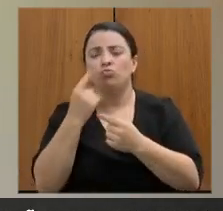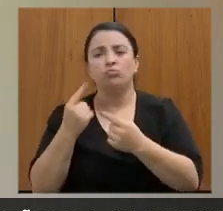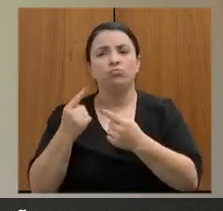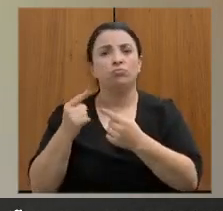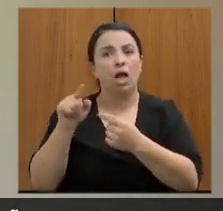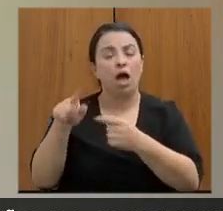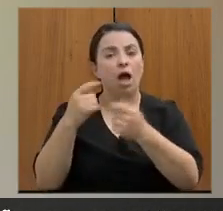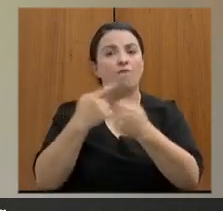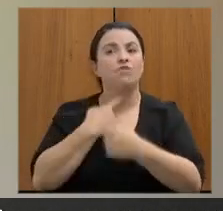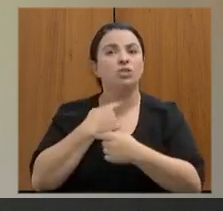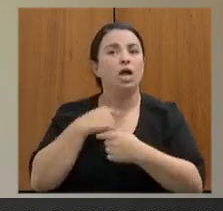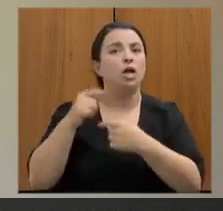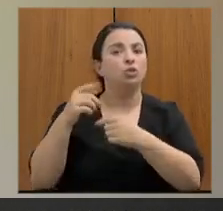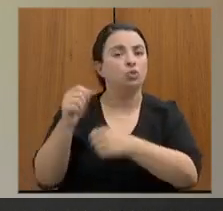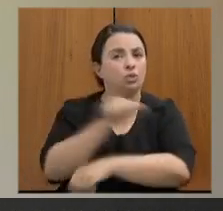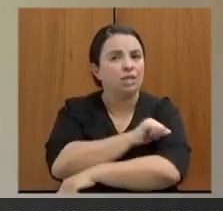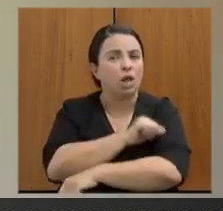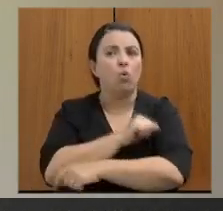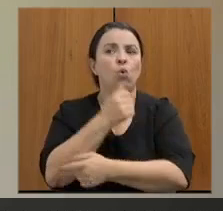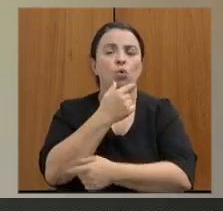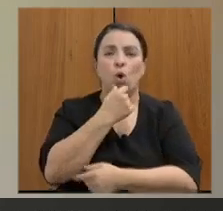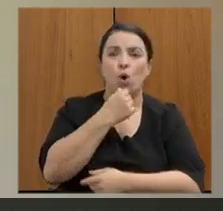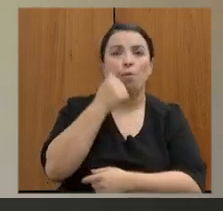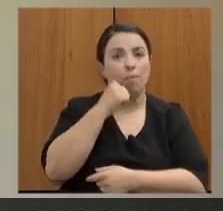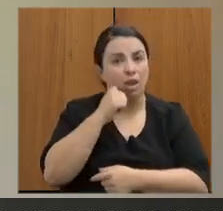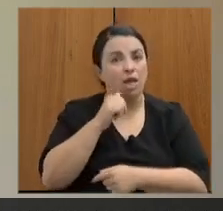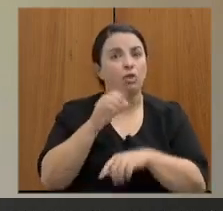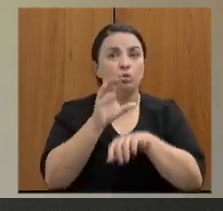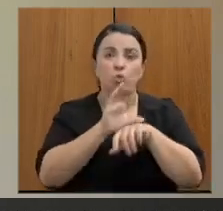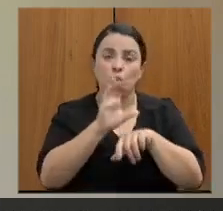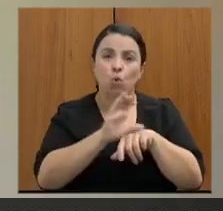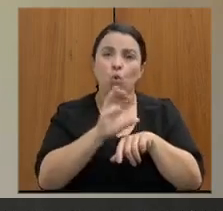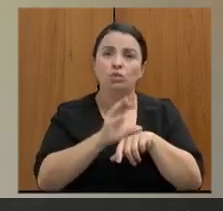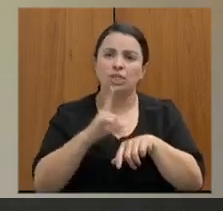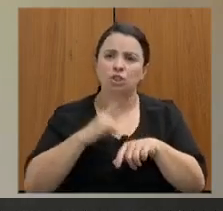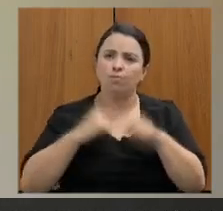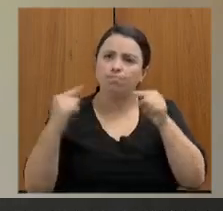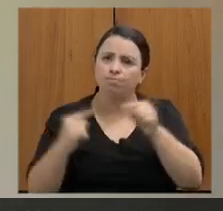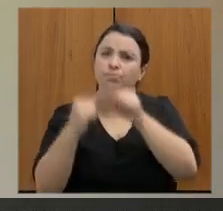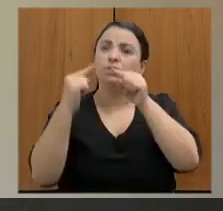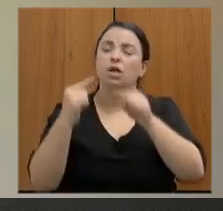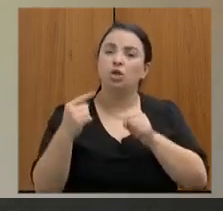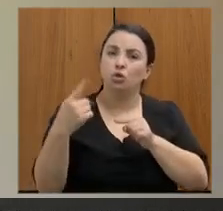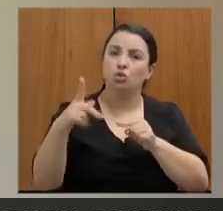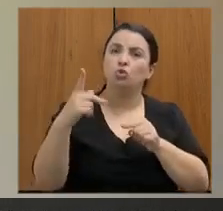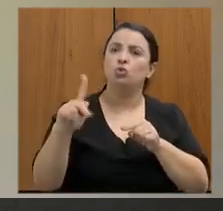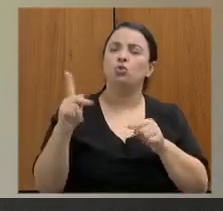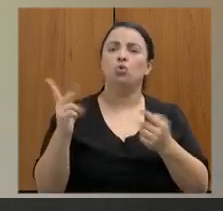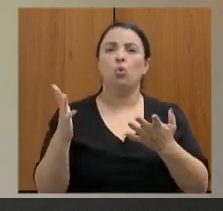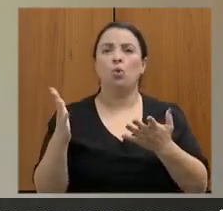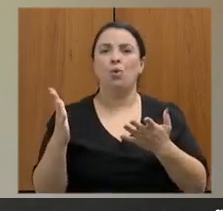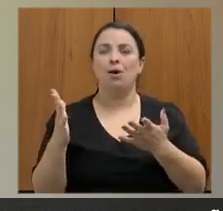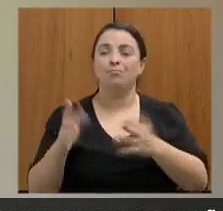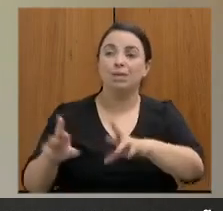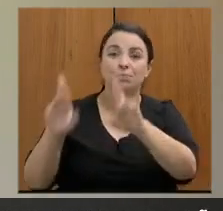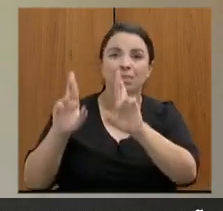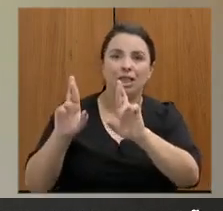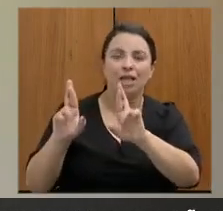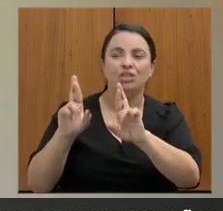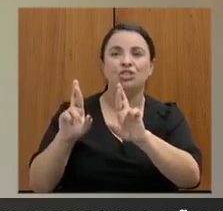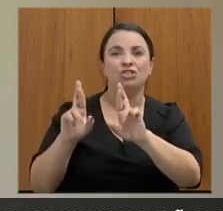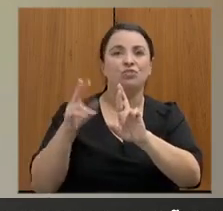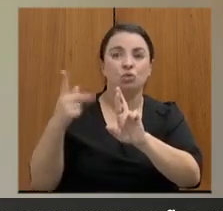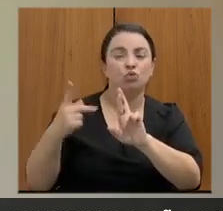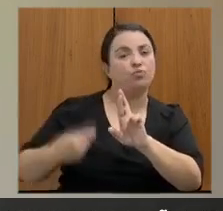meninas e dos nossos meninos cursos que realmente estivessem conectados com a expectativa e com a realidade